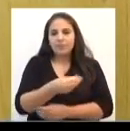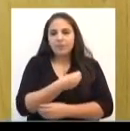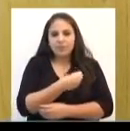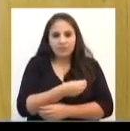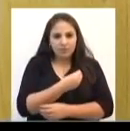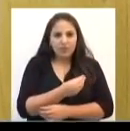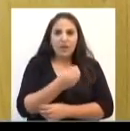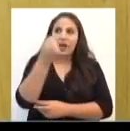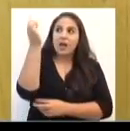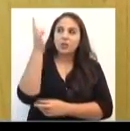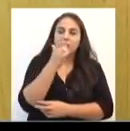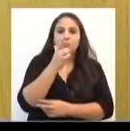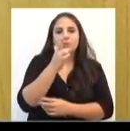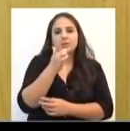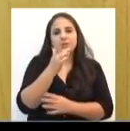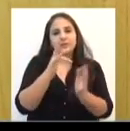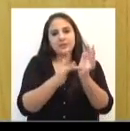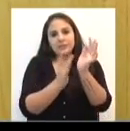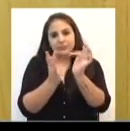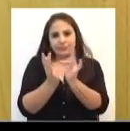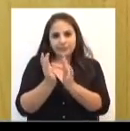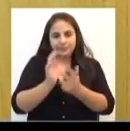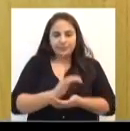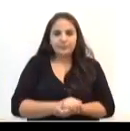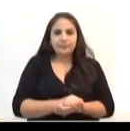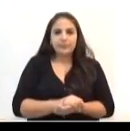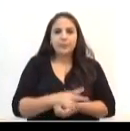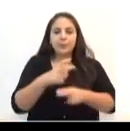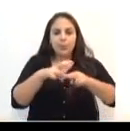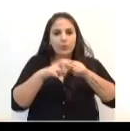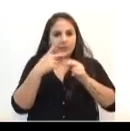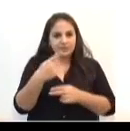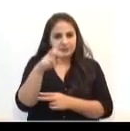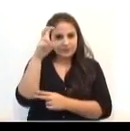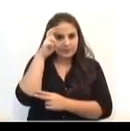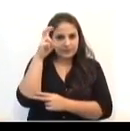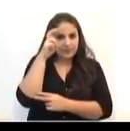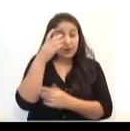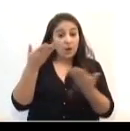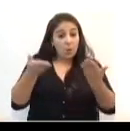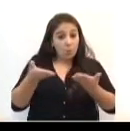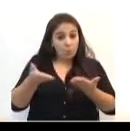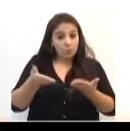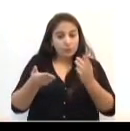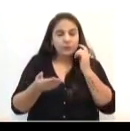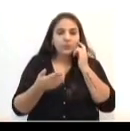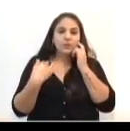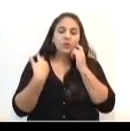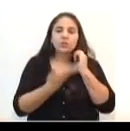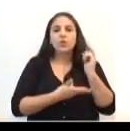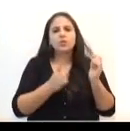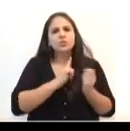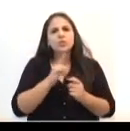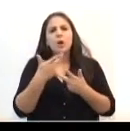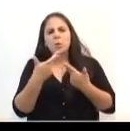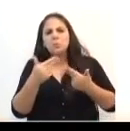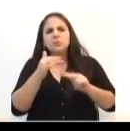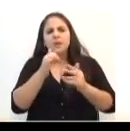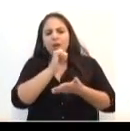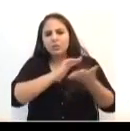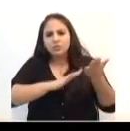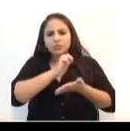a luz de Cristo ressuscitado. Então, para esta quinta-feira, hoje, portanto, já tivemos algumas